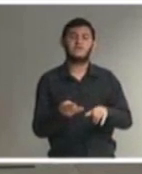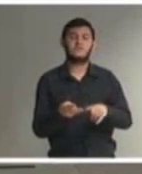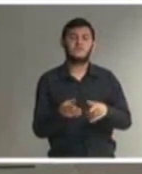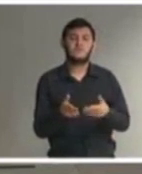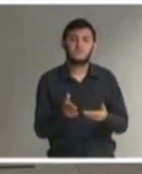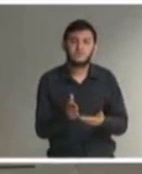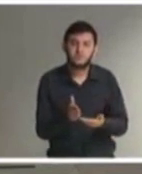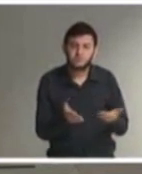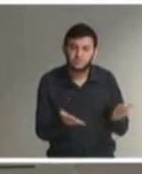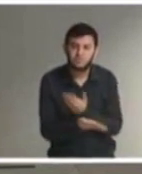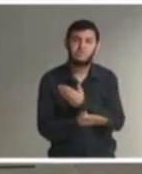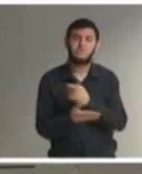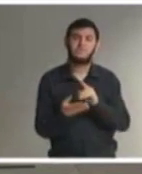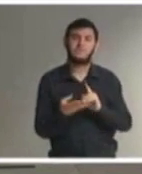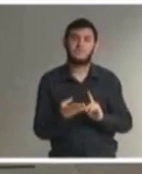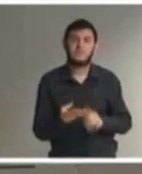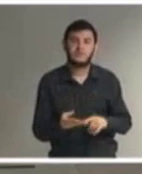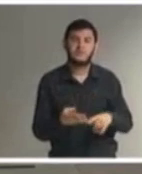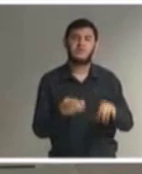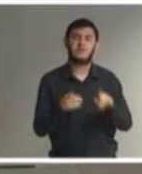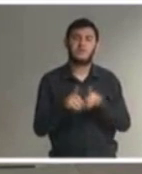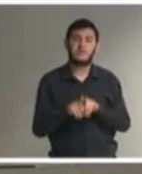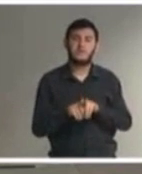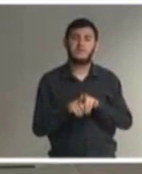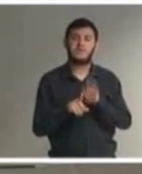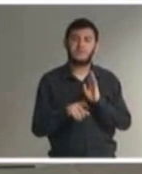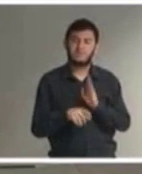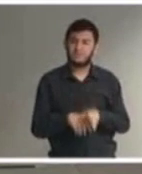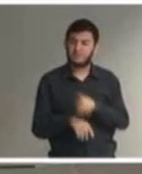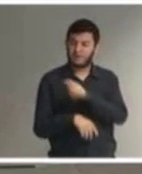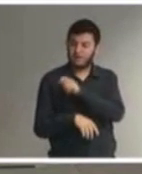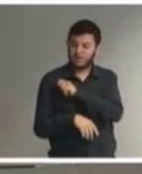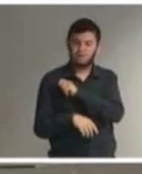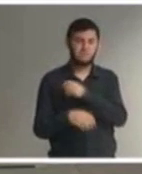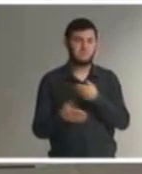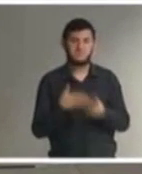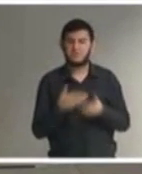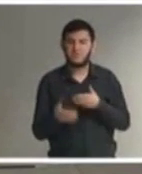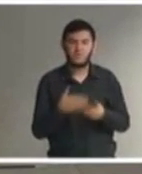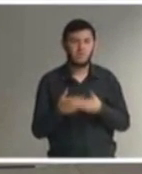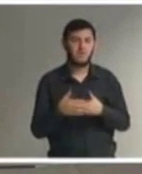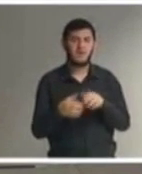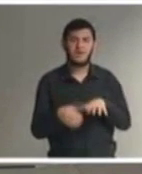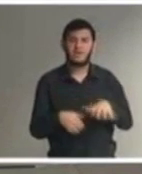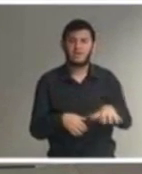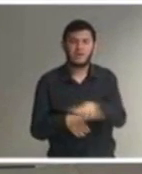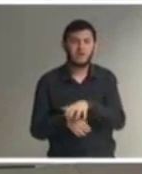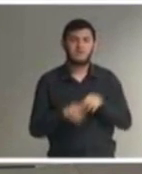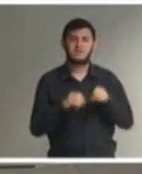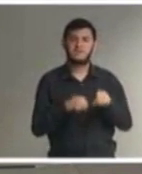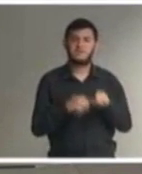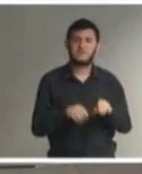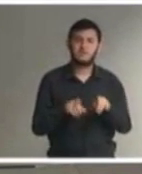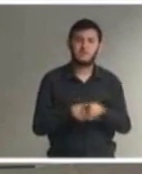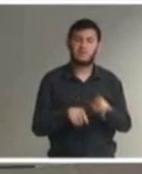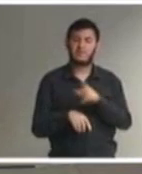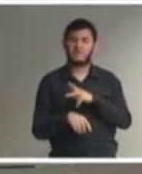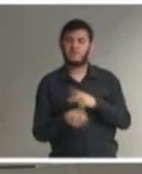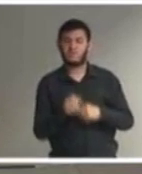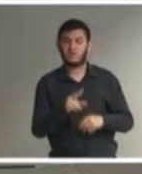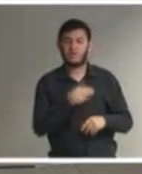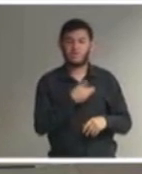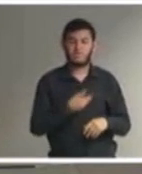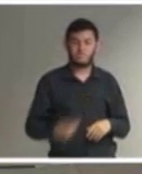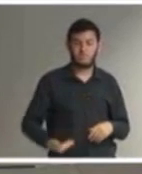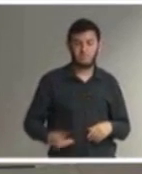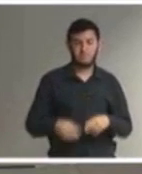cessar inscrição de aluno em estabelecimento de ensino de qualquer curso ou grau público ou privado em razão de sua deficiência